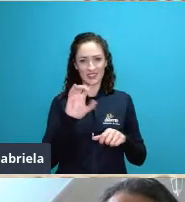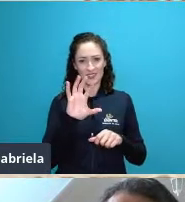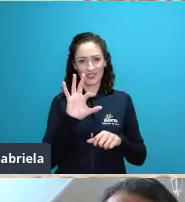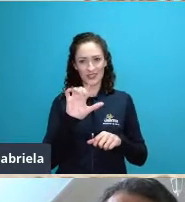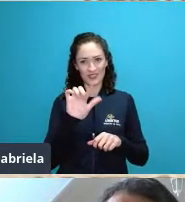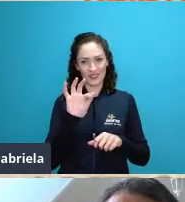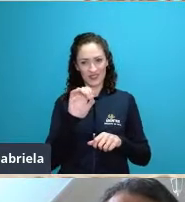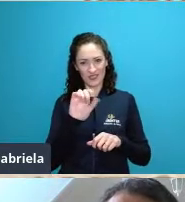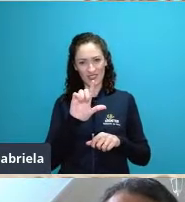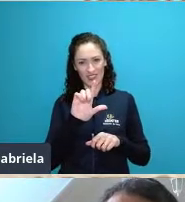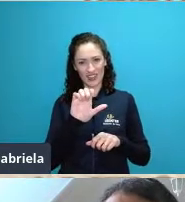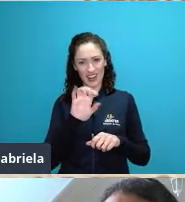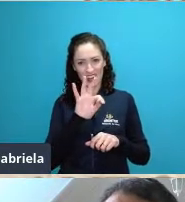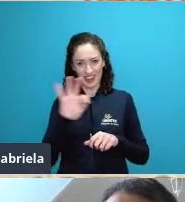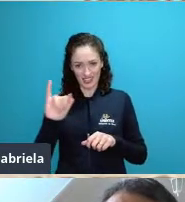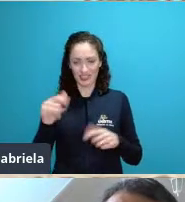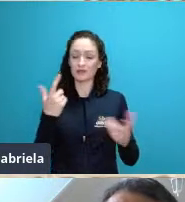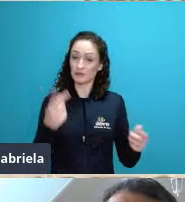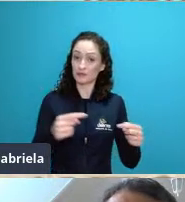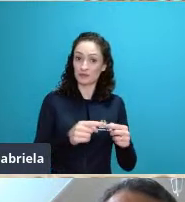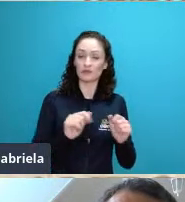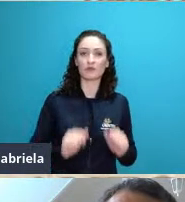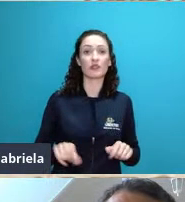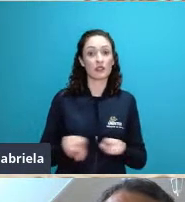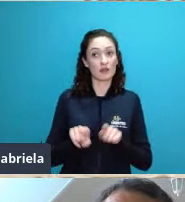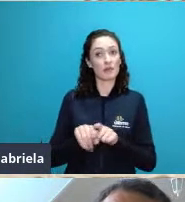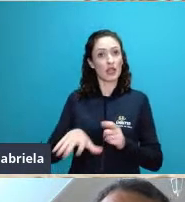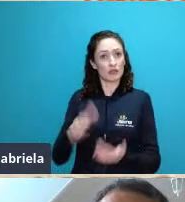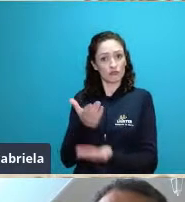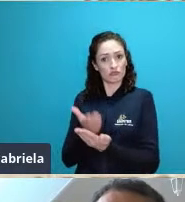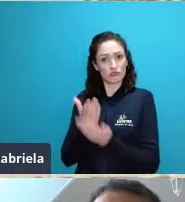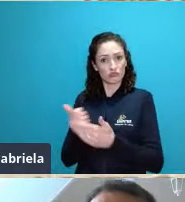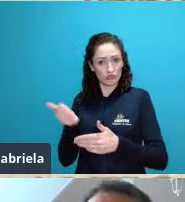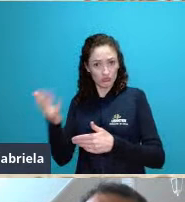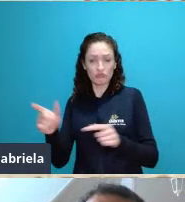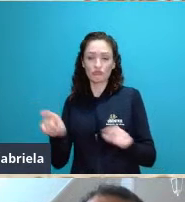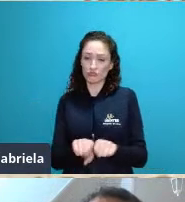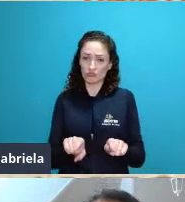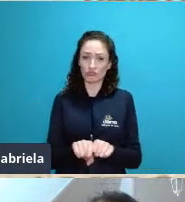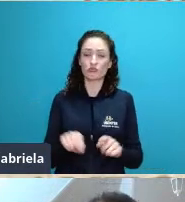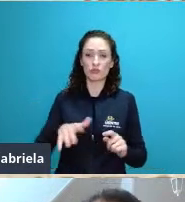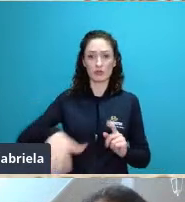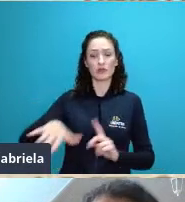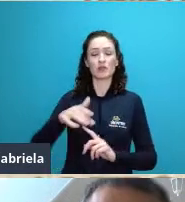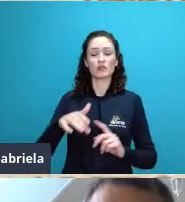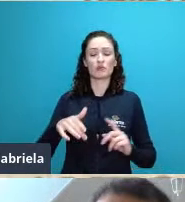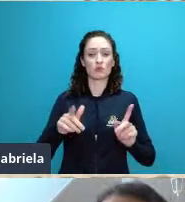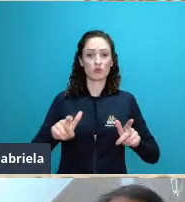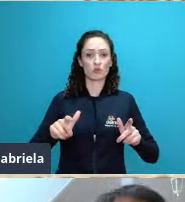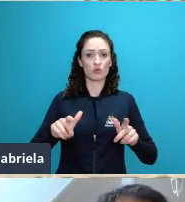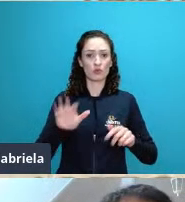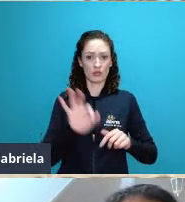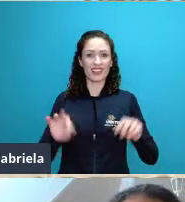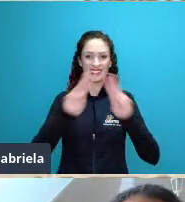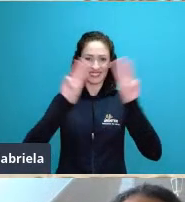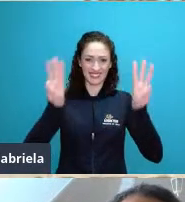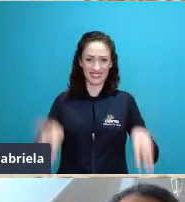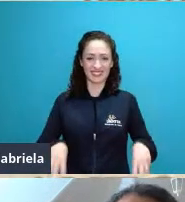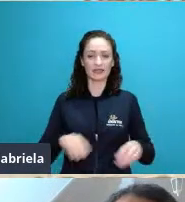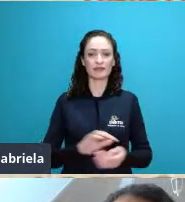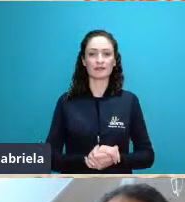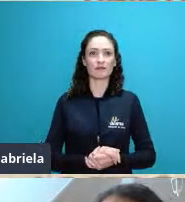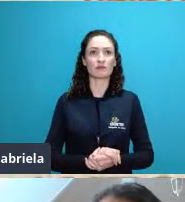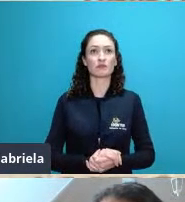pesquisa e atividades de campo aqui no estado do Paraná bom e enquanto eu vou falar agora um pouco do